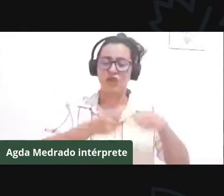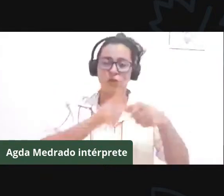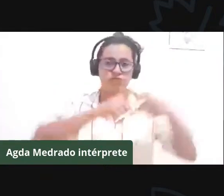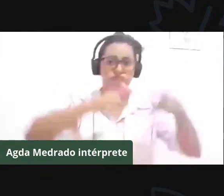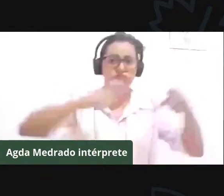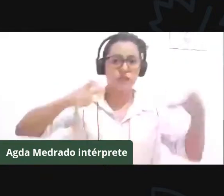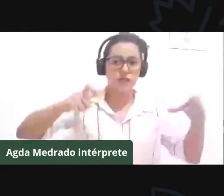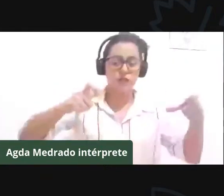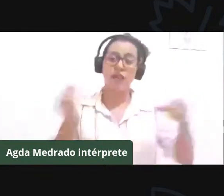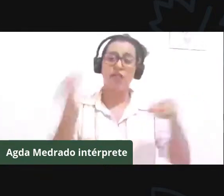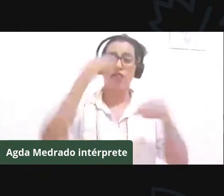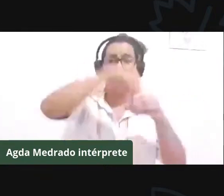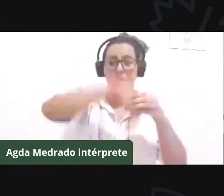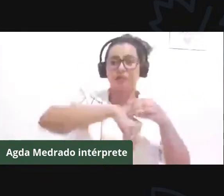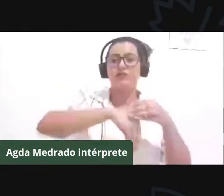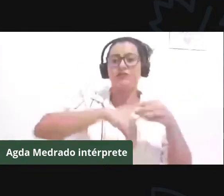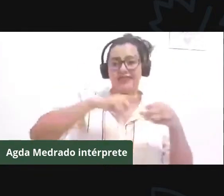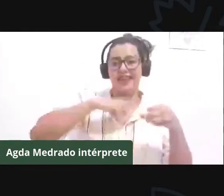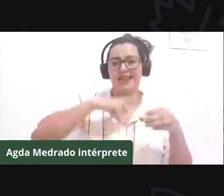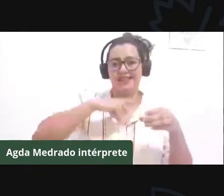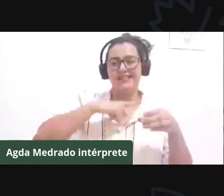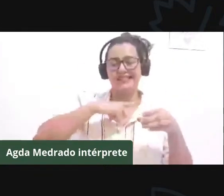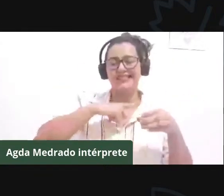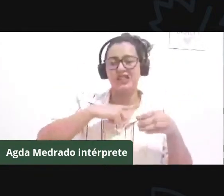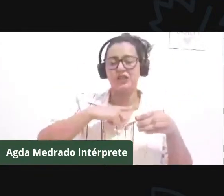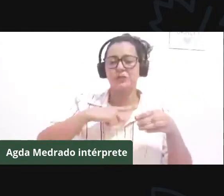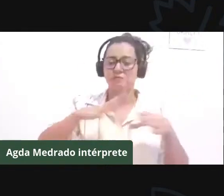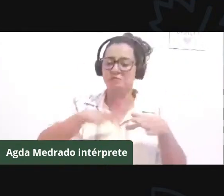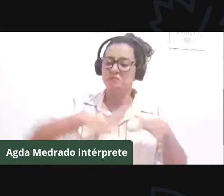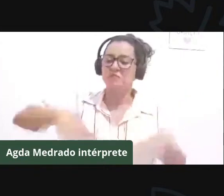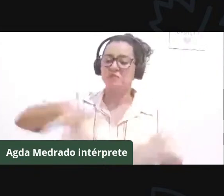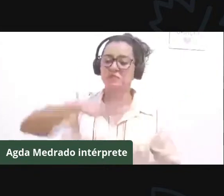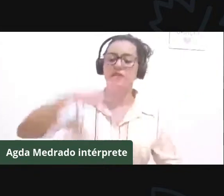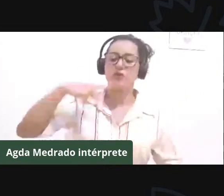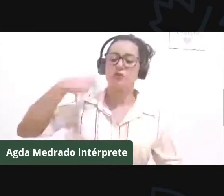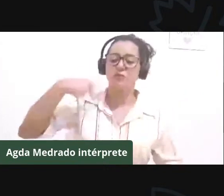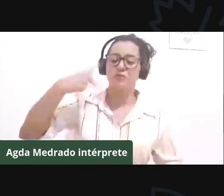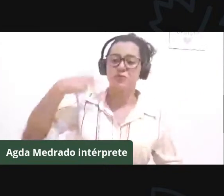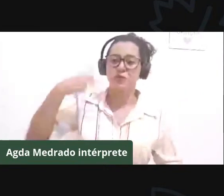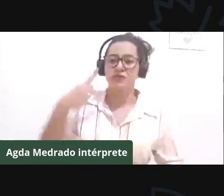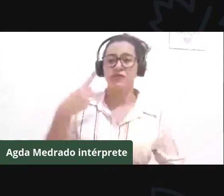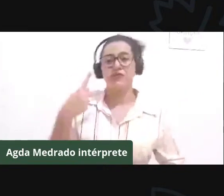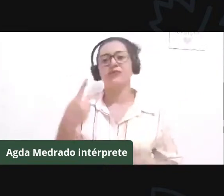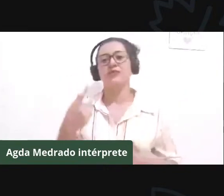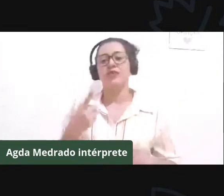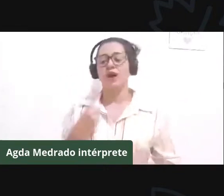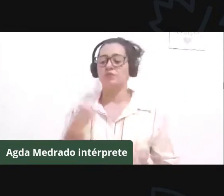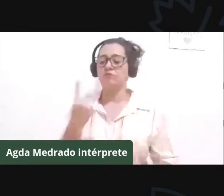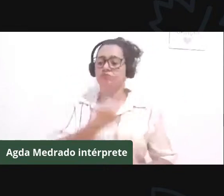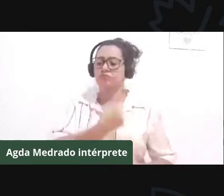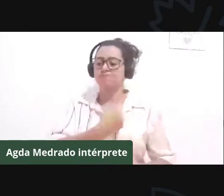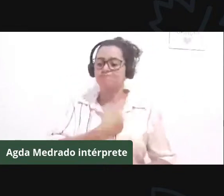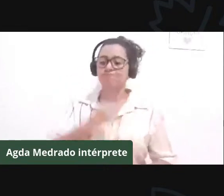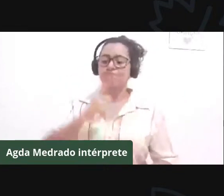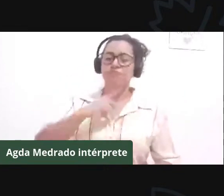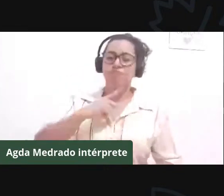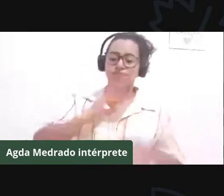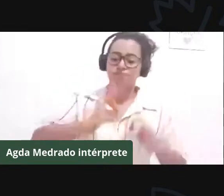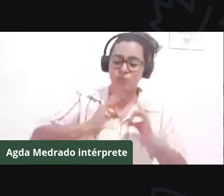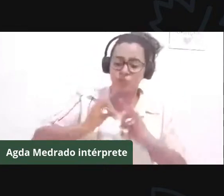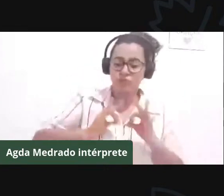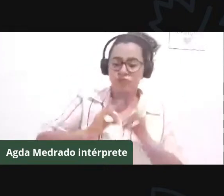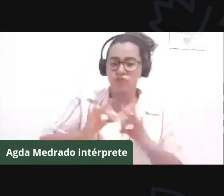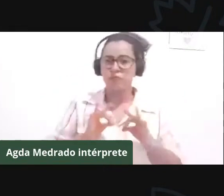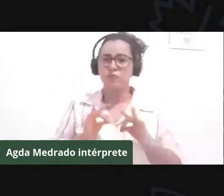território político. E nós nos organizamos, nos organizamos enquanto PCTs